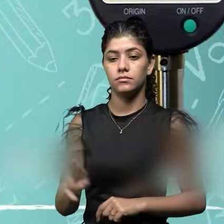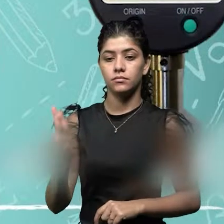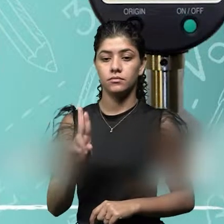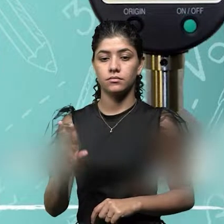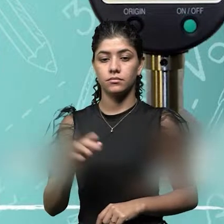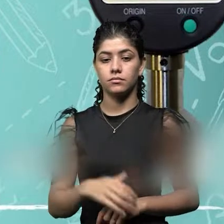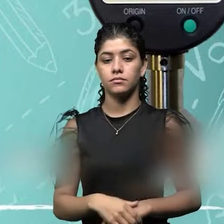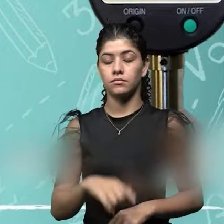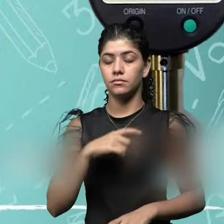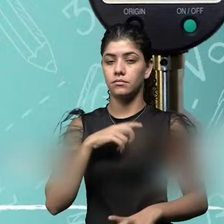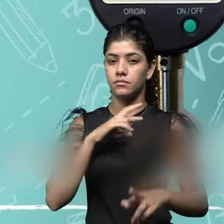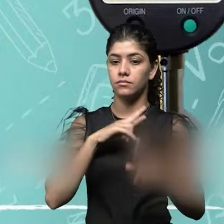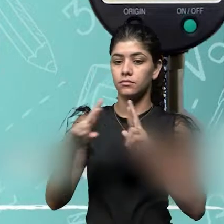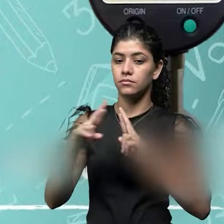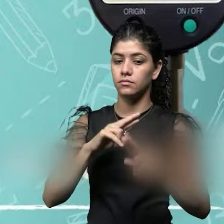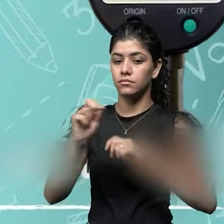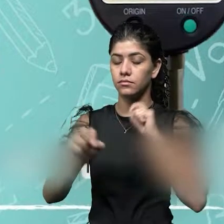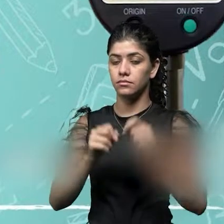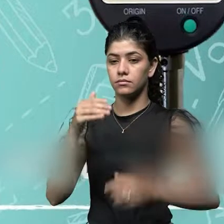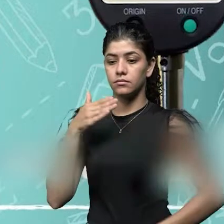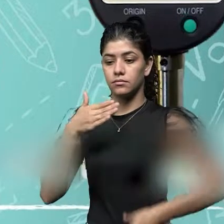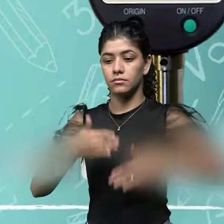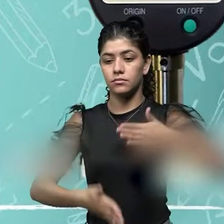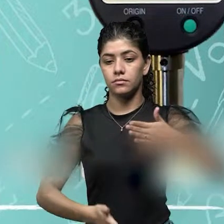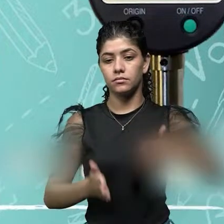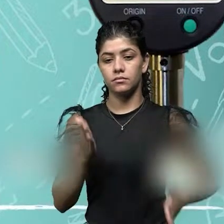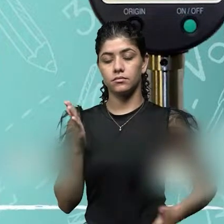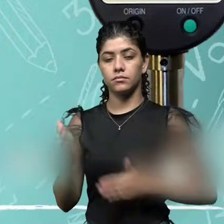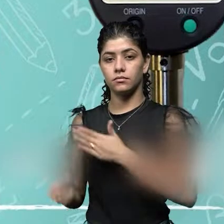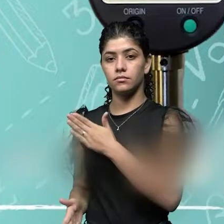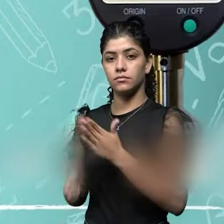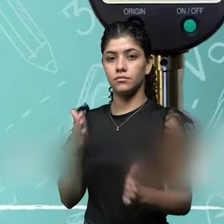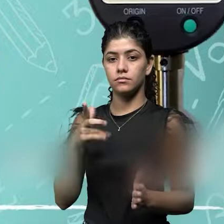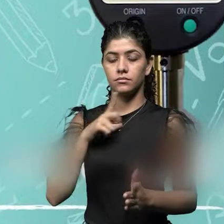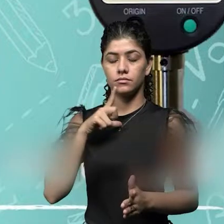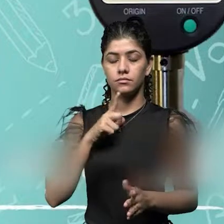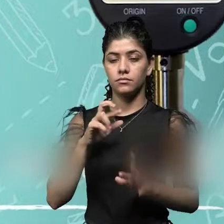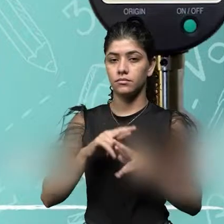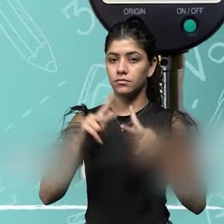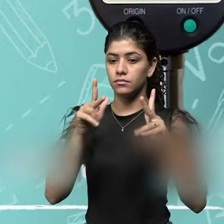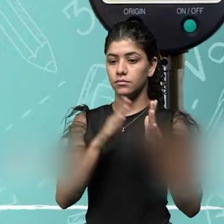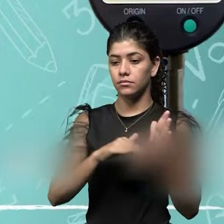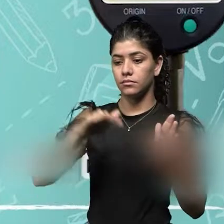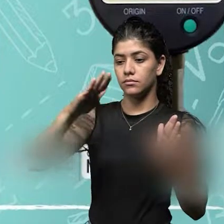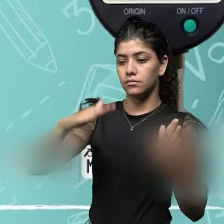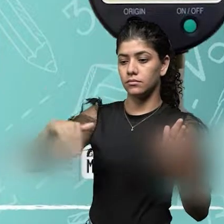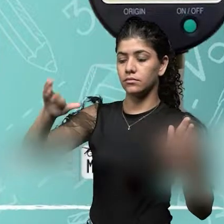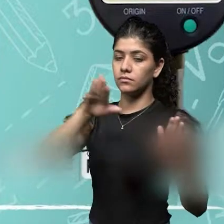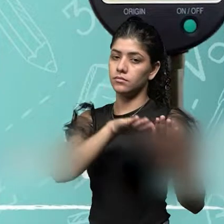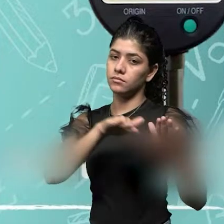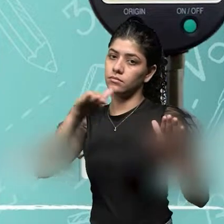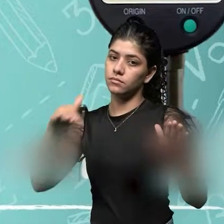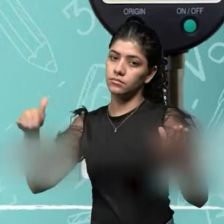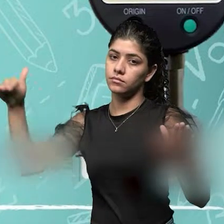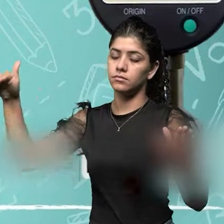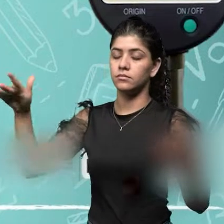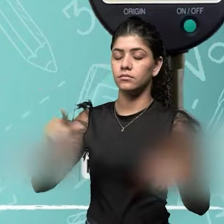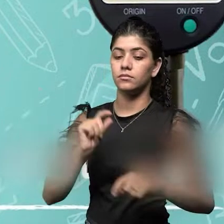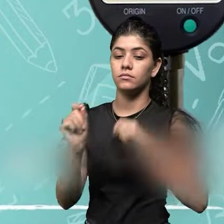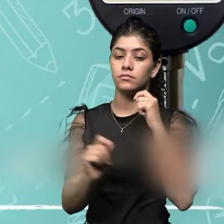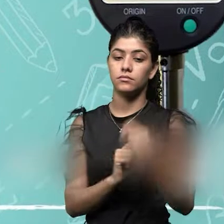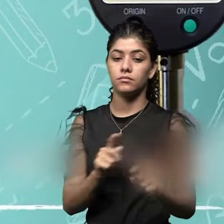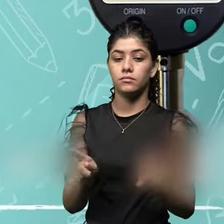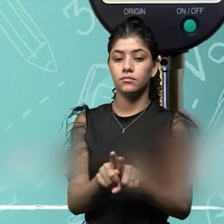relação com a rugosidade, ou seja, variações de relevo, de superfície e instrumento.